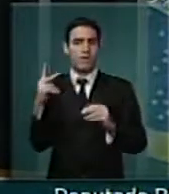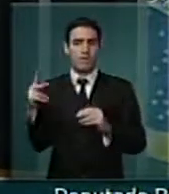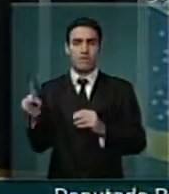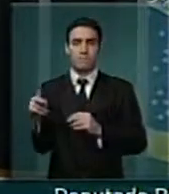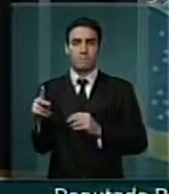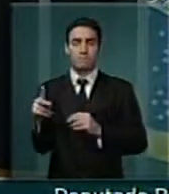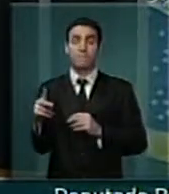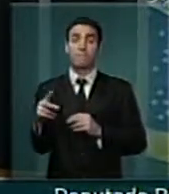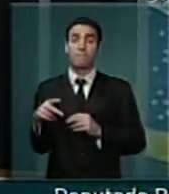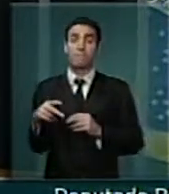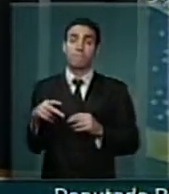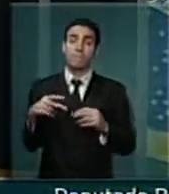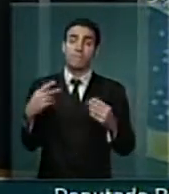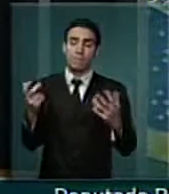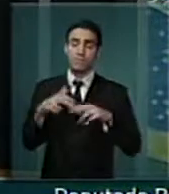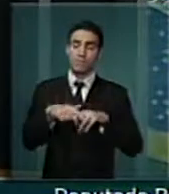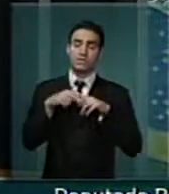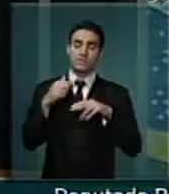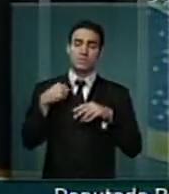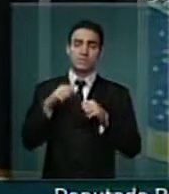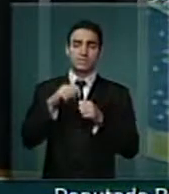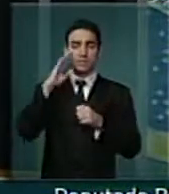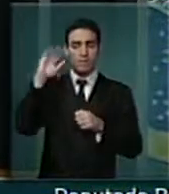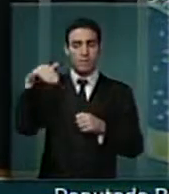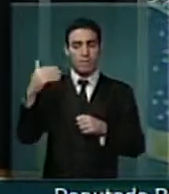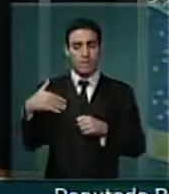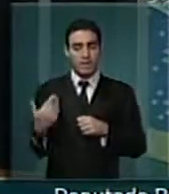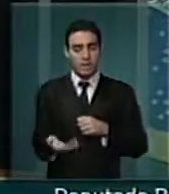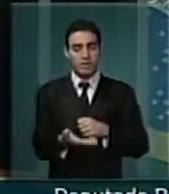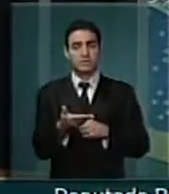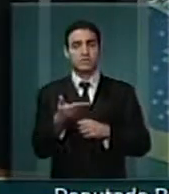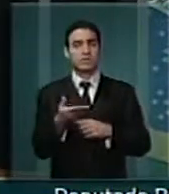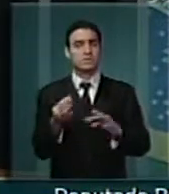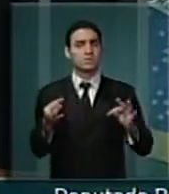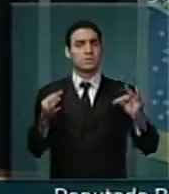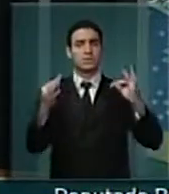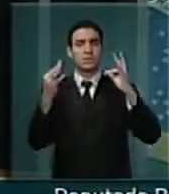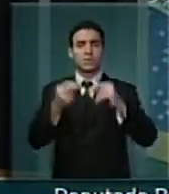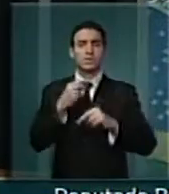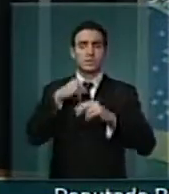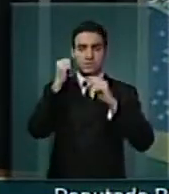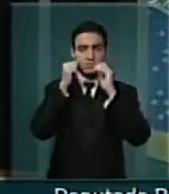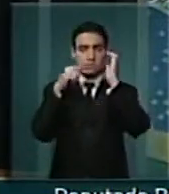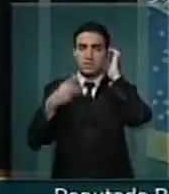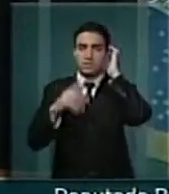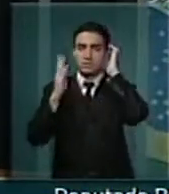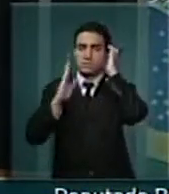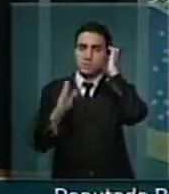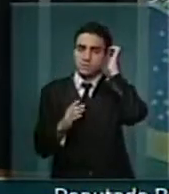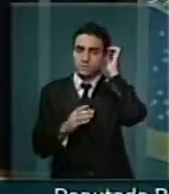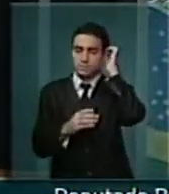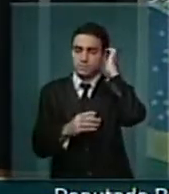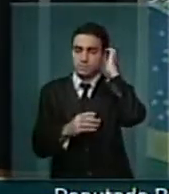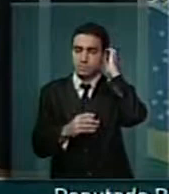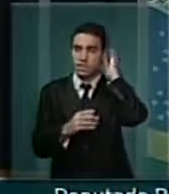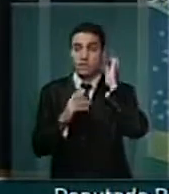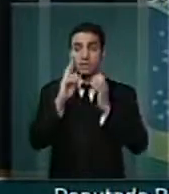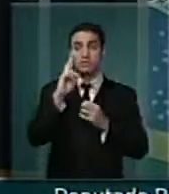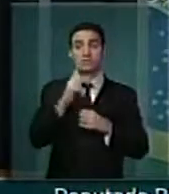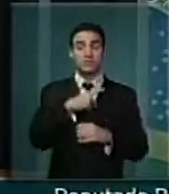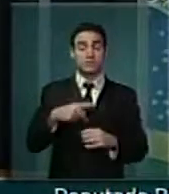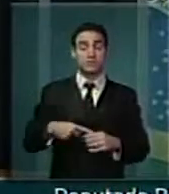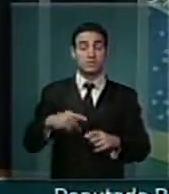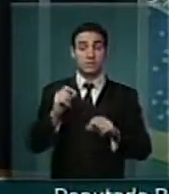É em seu nome, portanto, que presta homenagem e reverência a todas as mulheres do Brasil. Sr. Presidente,